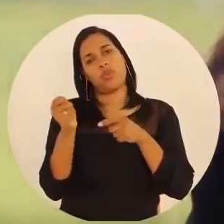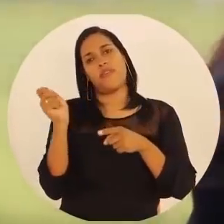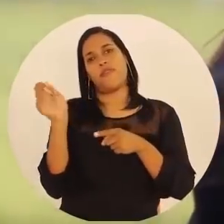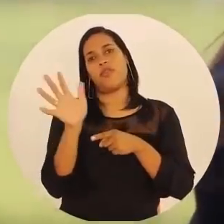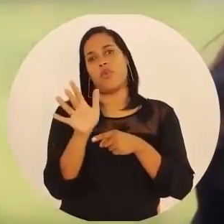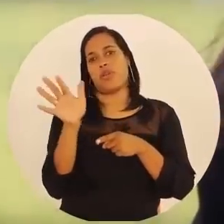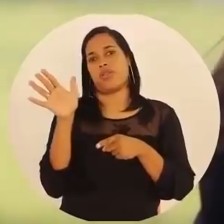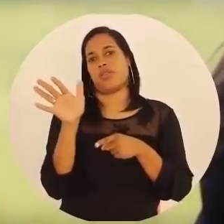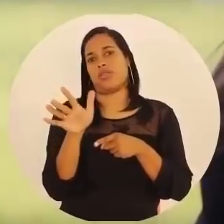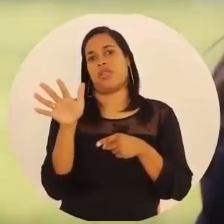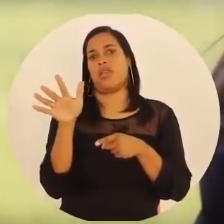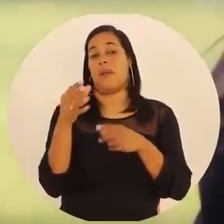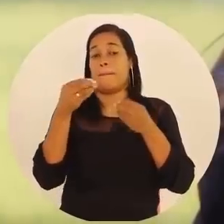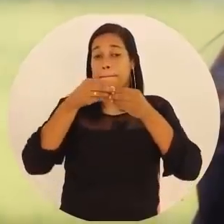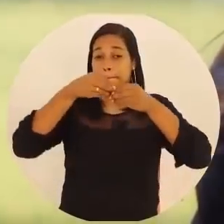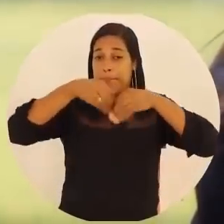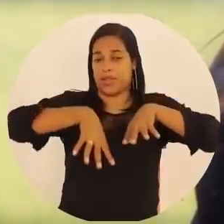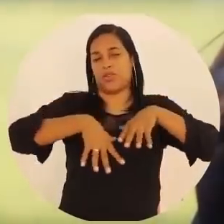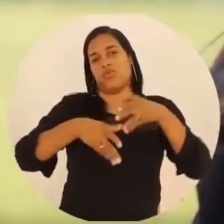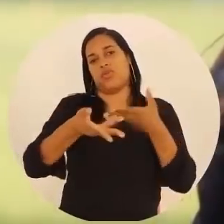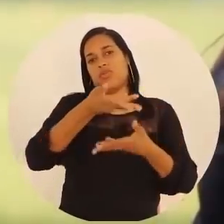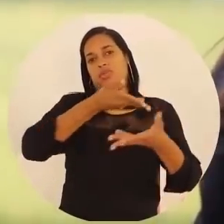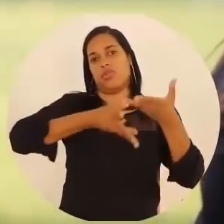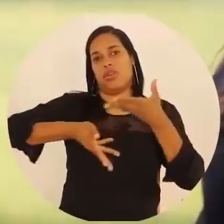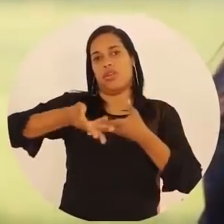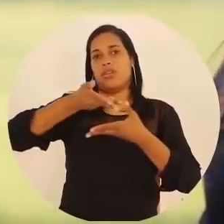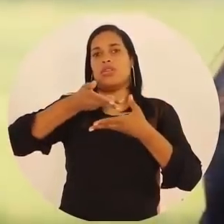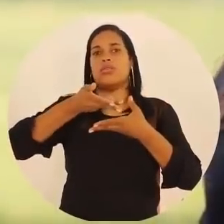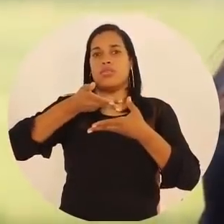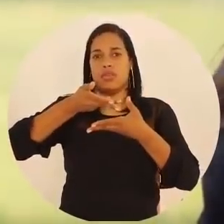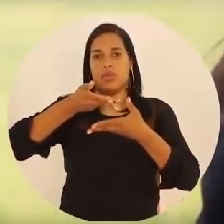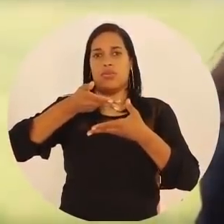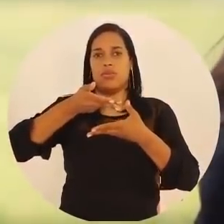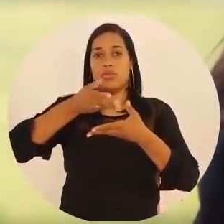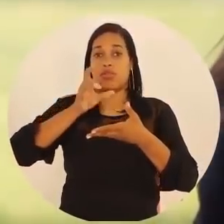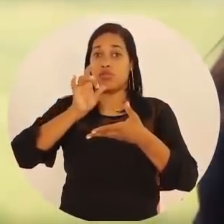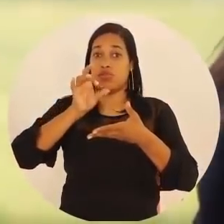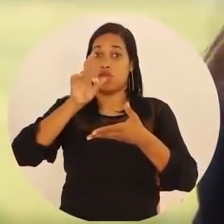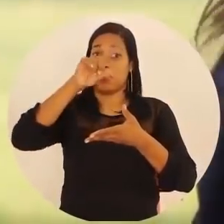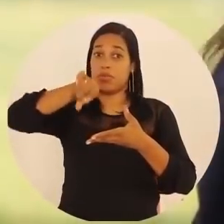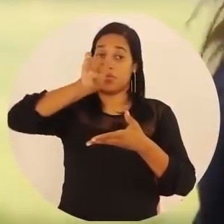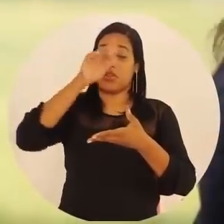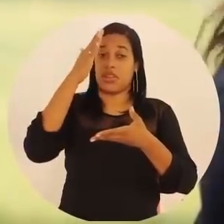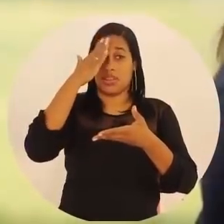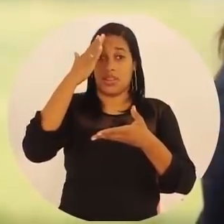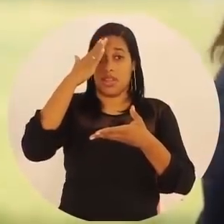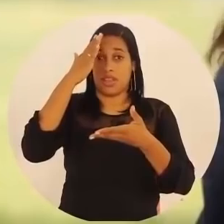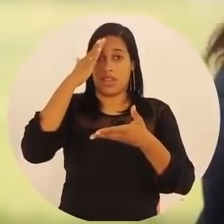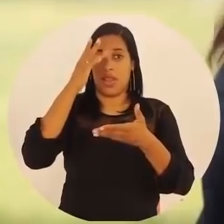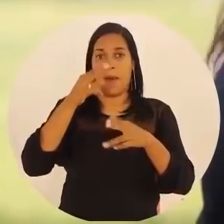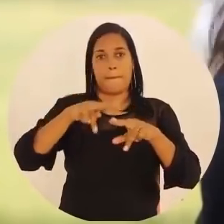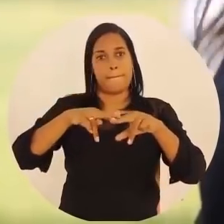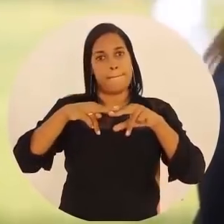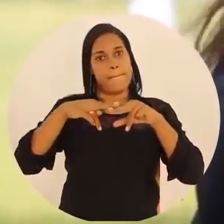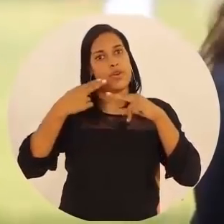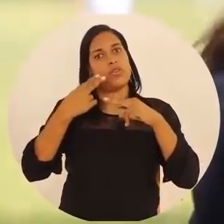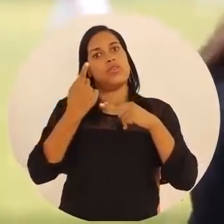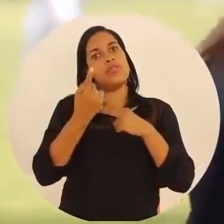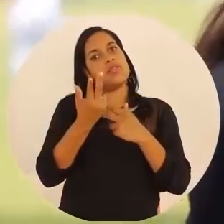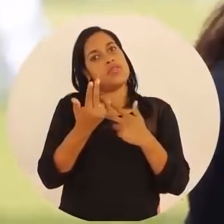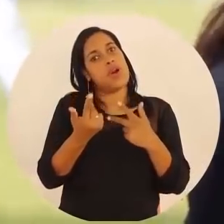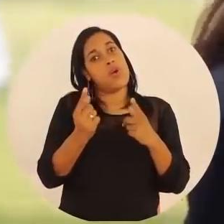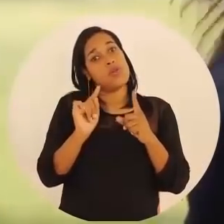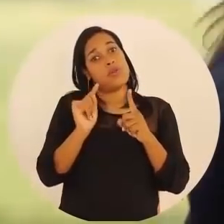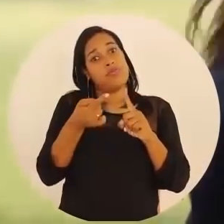causa prejuízos na relação. Então, só para a gente fechar a questão, a motivação é algo